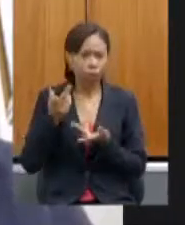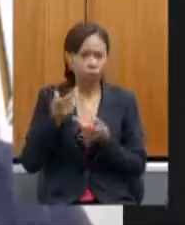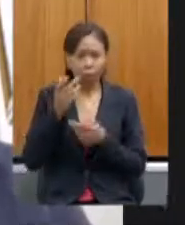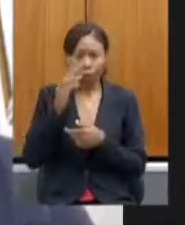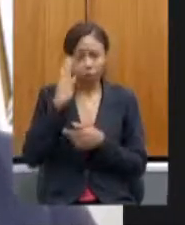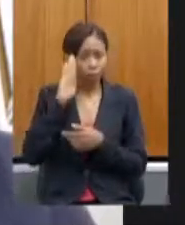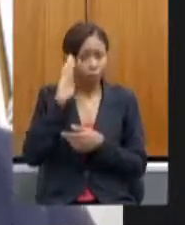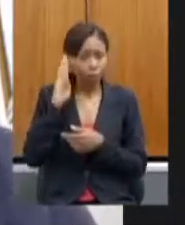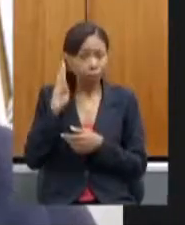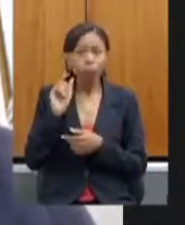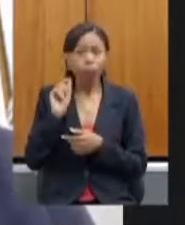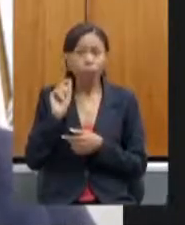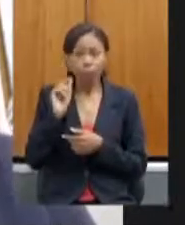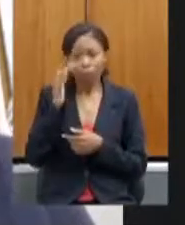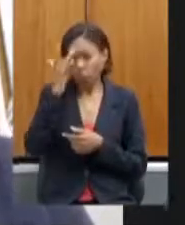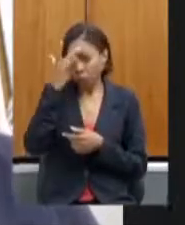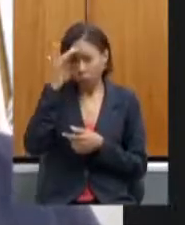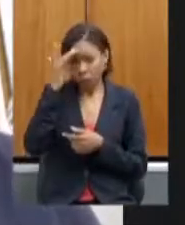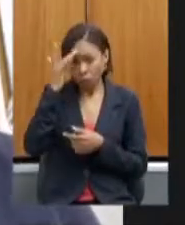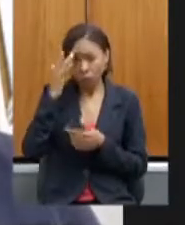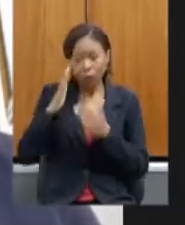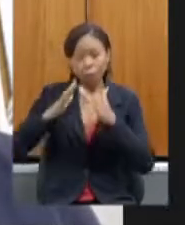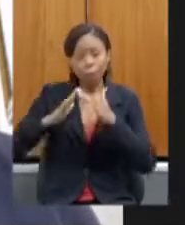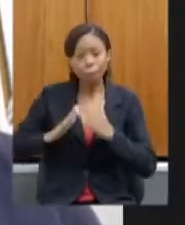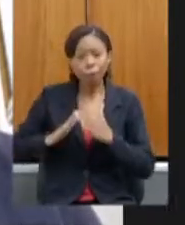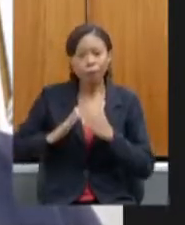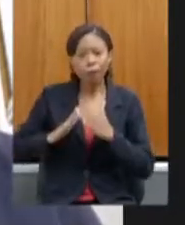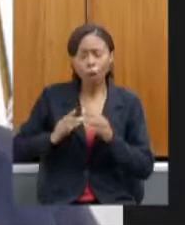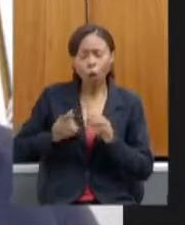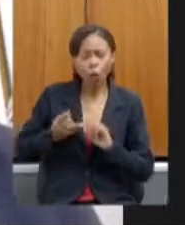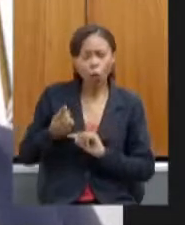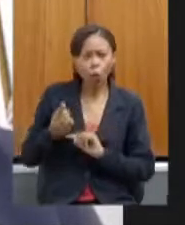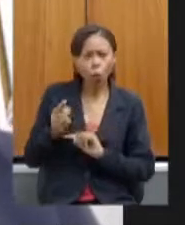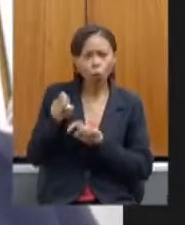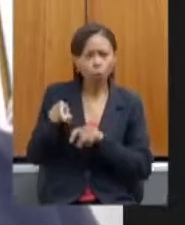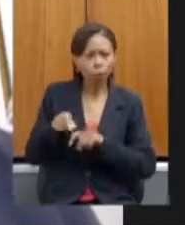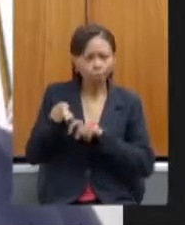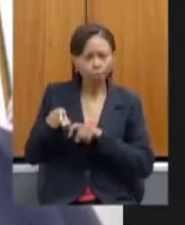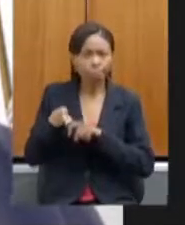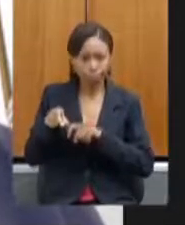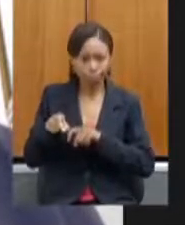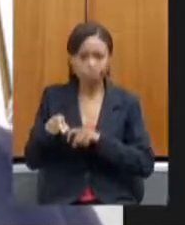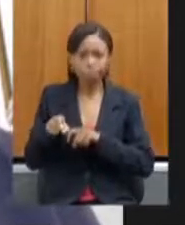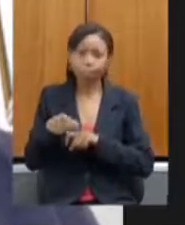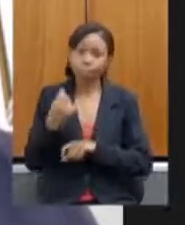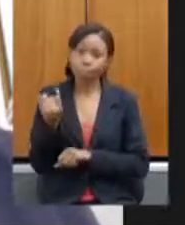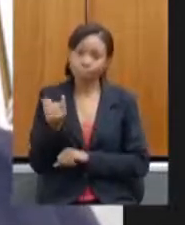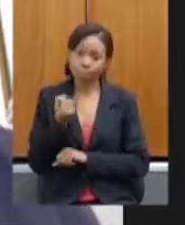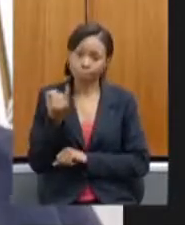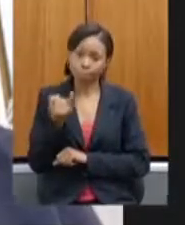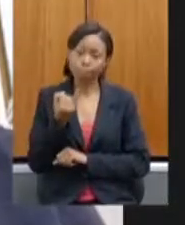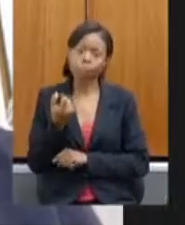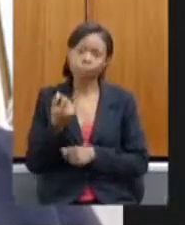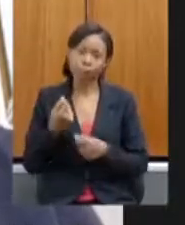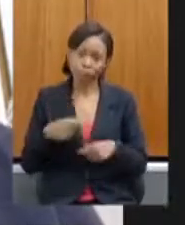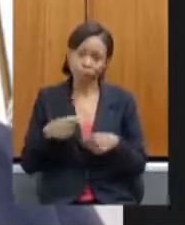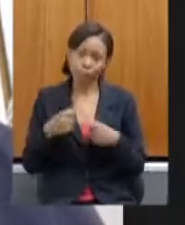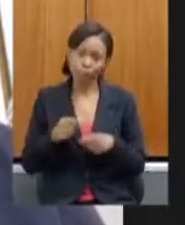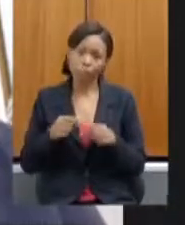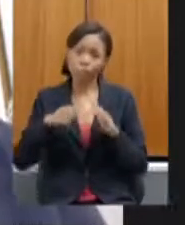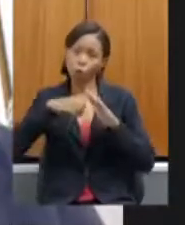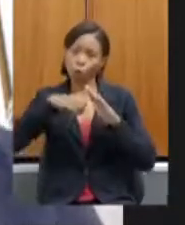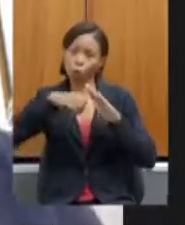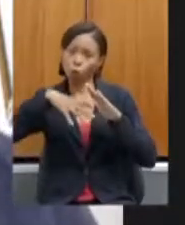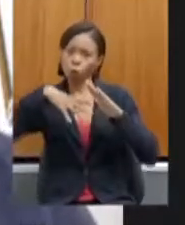moram na roça distante é importante a gente ter a luz dentro da nossa casa e nas